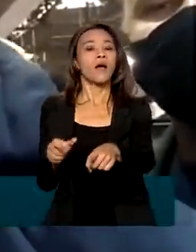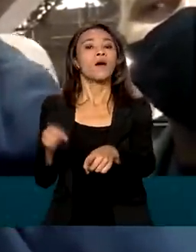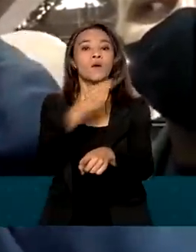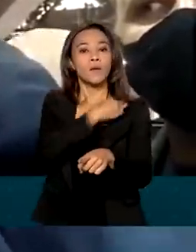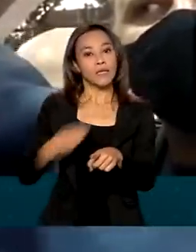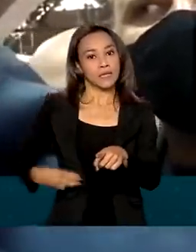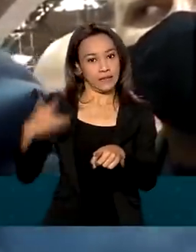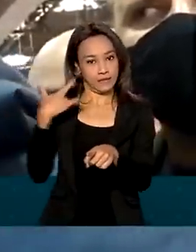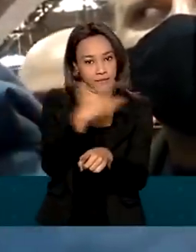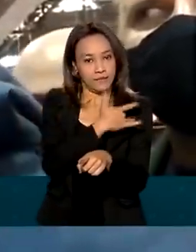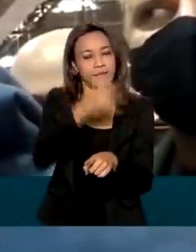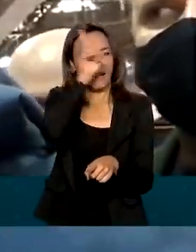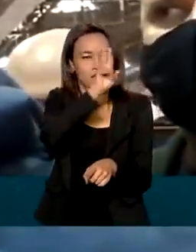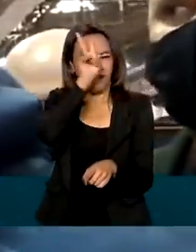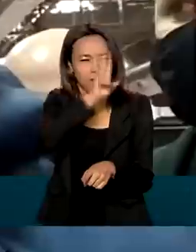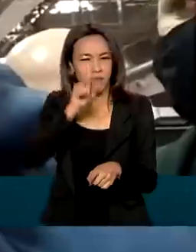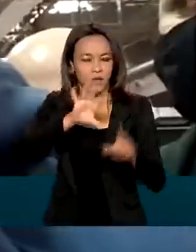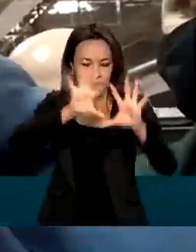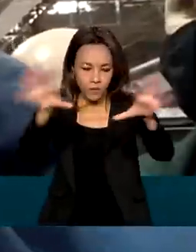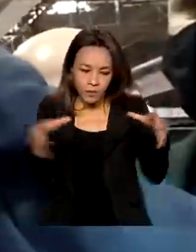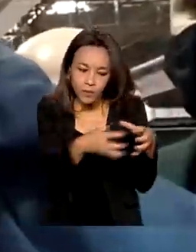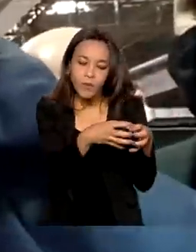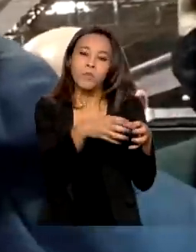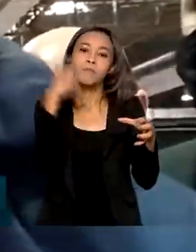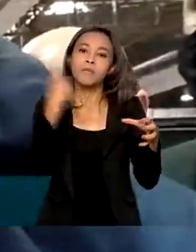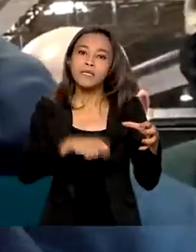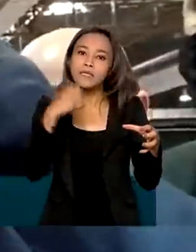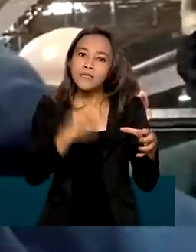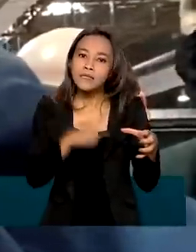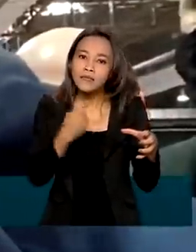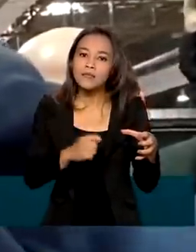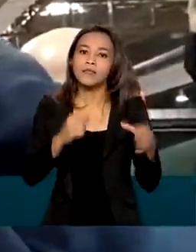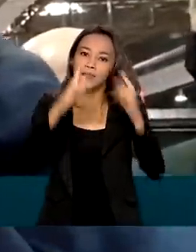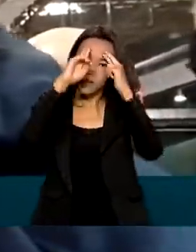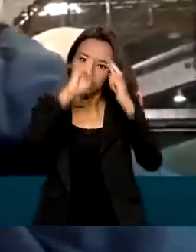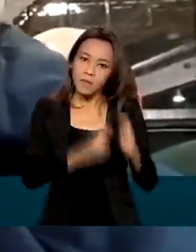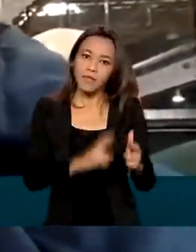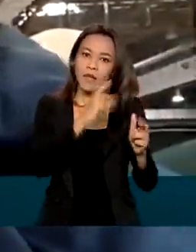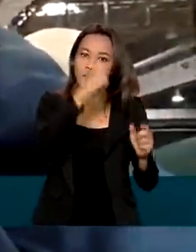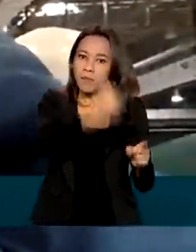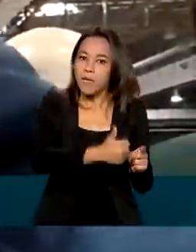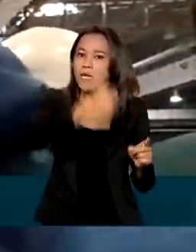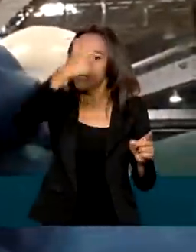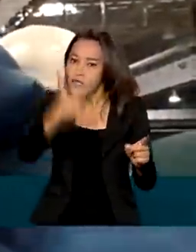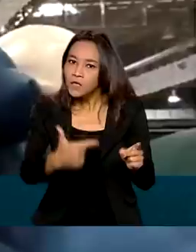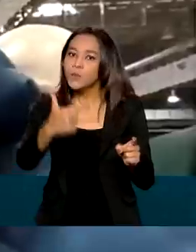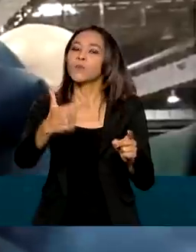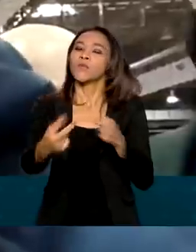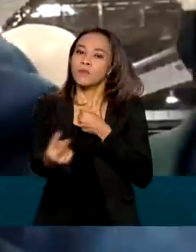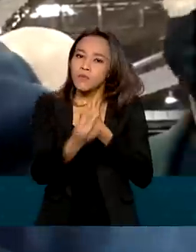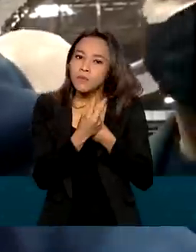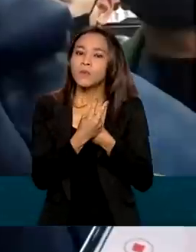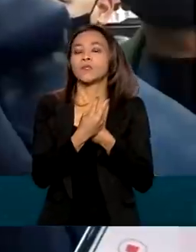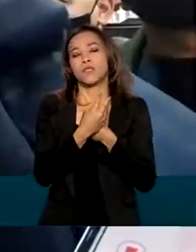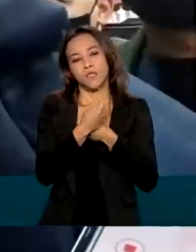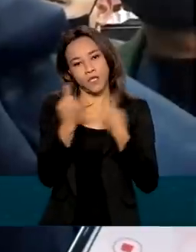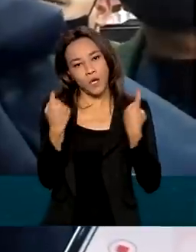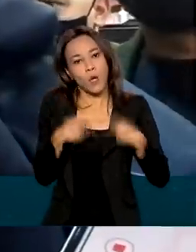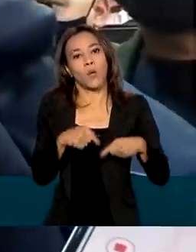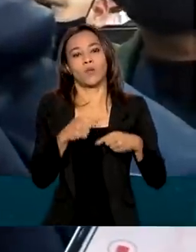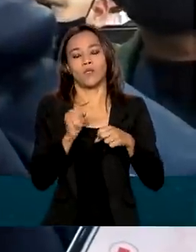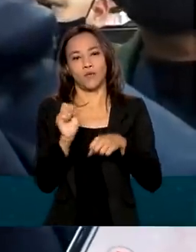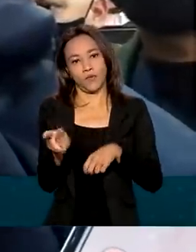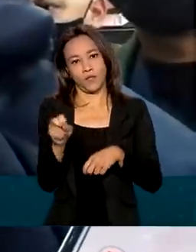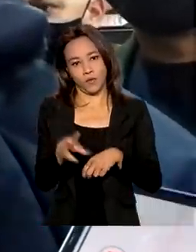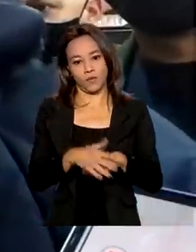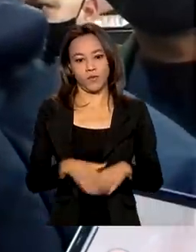Queiroga, lembra que a população precisa completar o esquema vacinal para se proteger contra o vírus. Não podemos